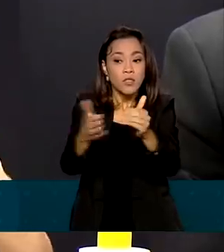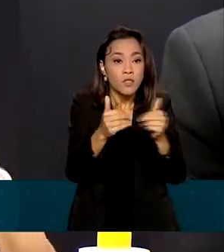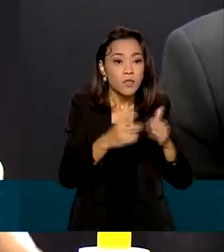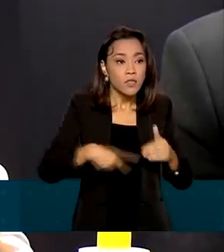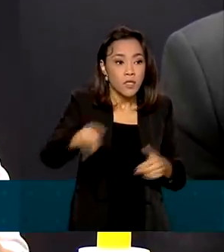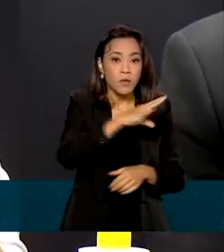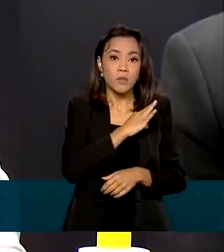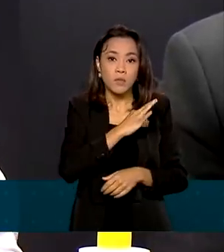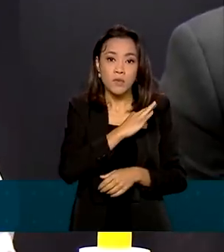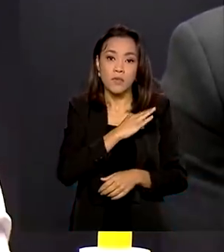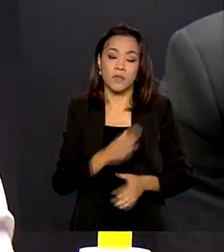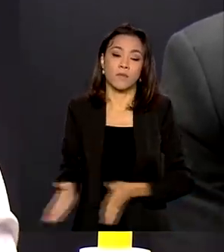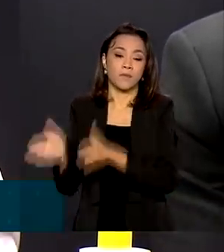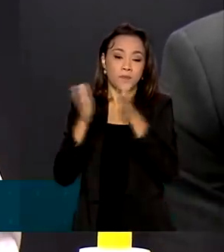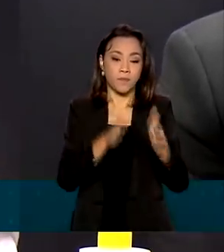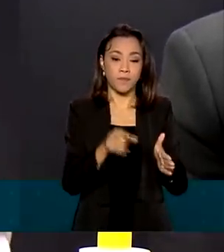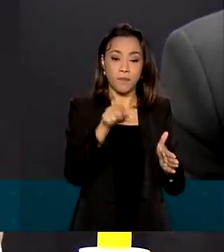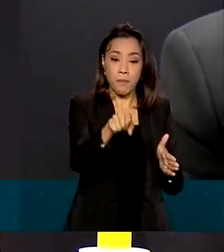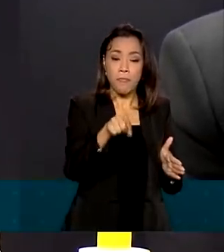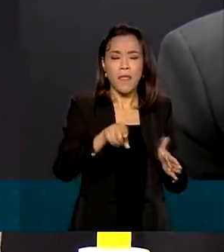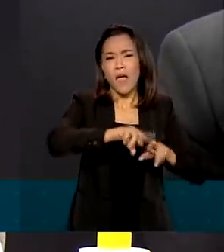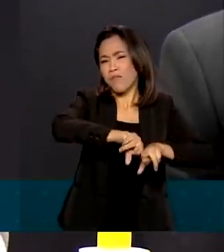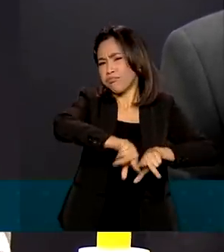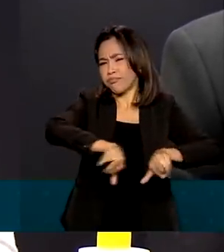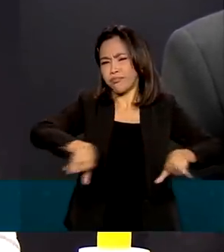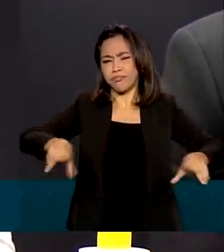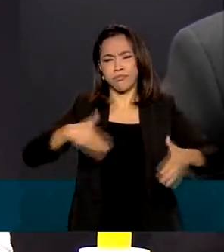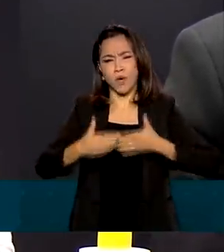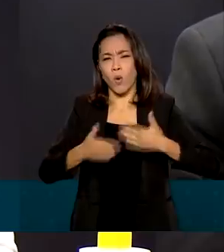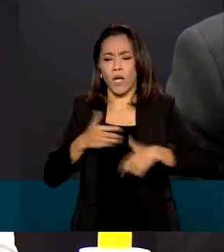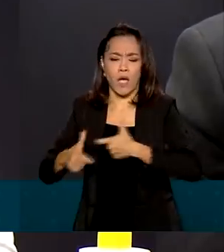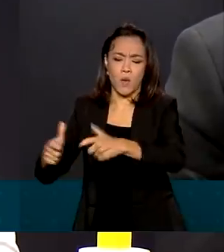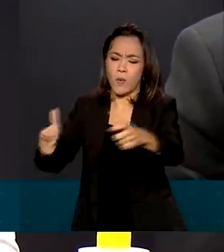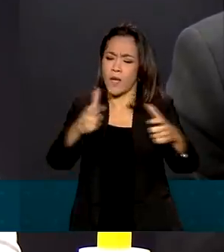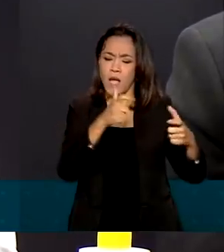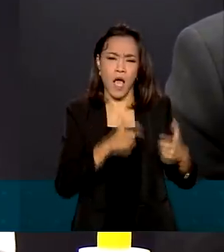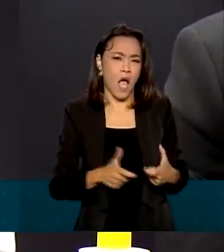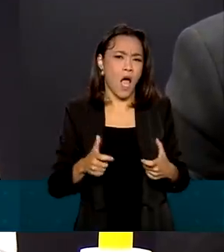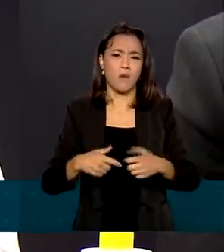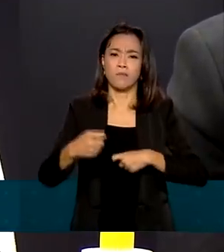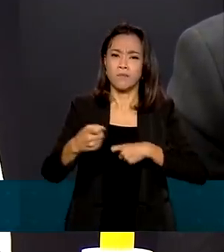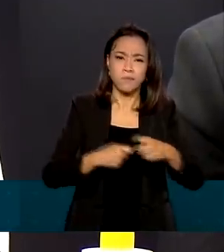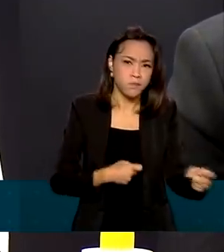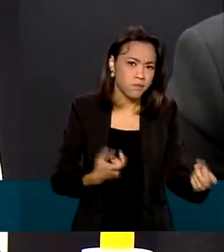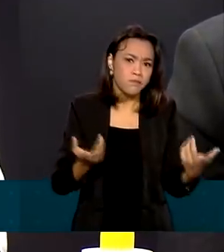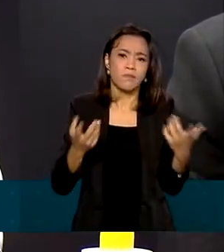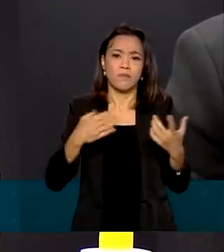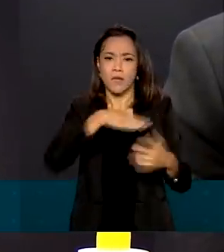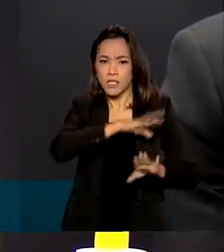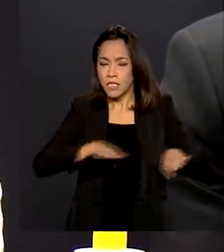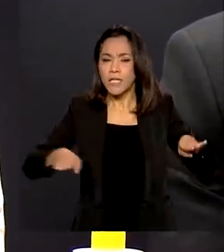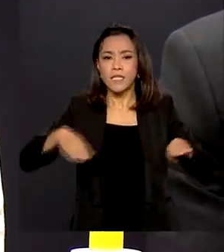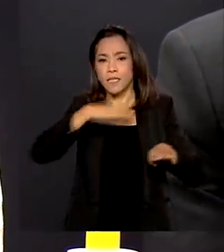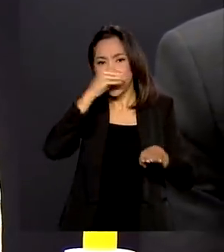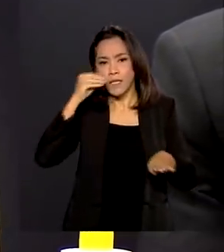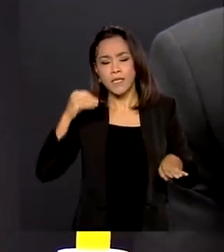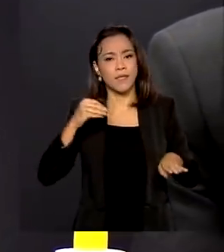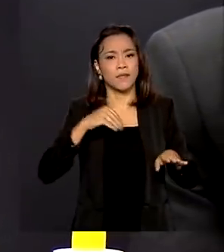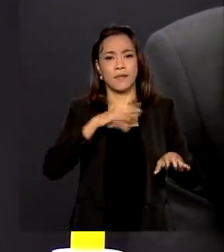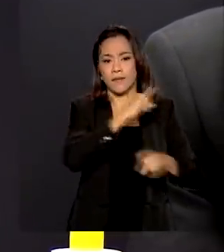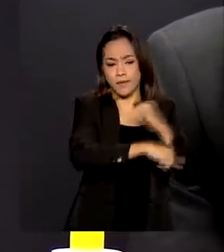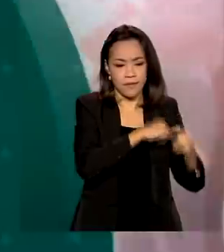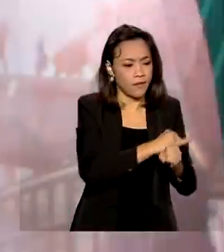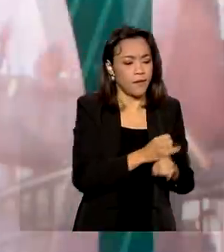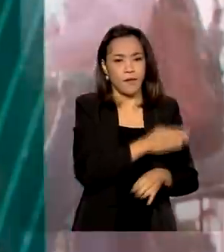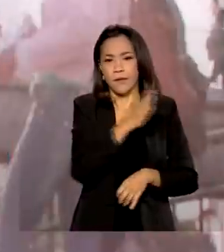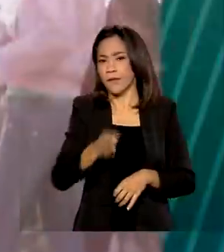O abuso sexual de crianças se dá em diversos espaços, dá lá na rede, lá na internet, se dá dentro de casa, se dá na